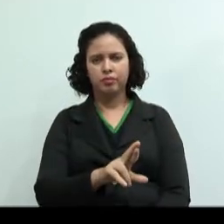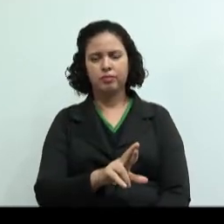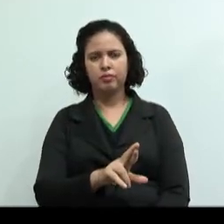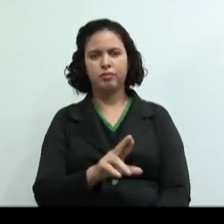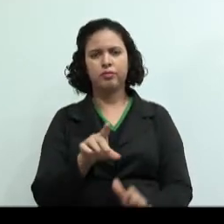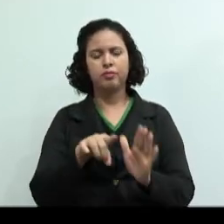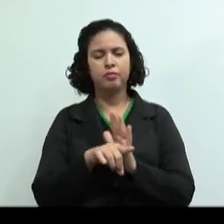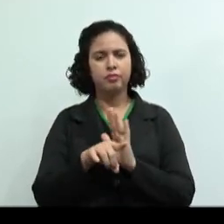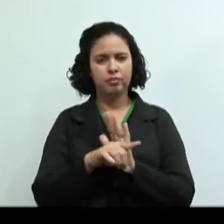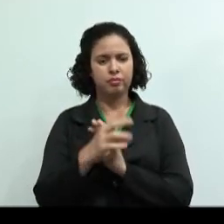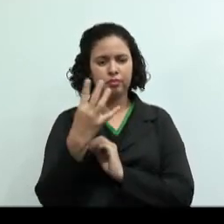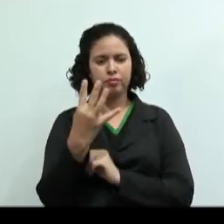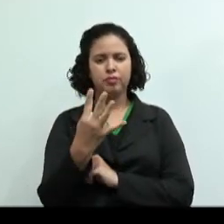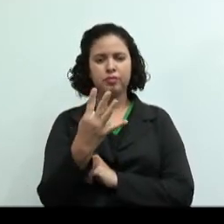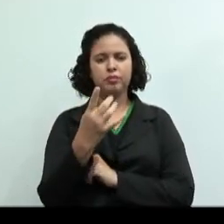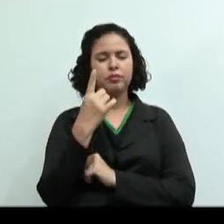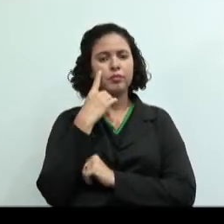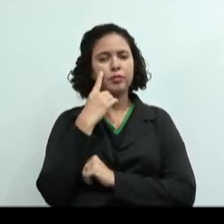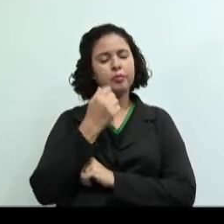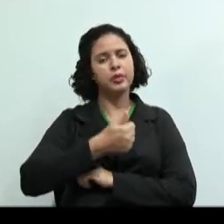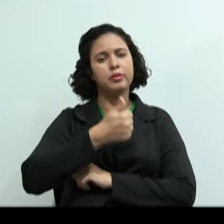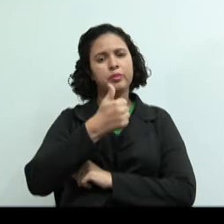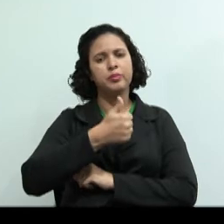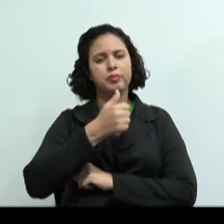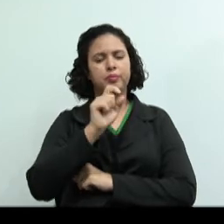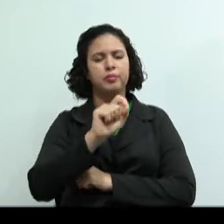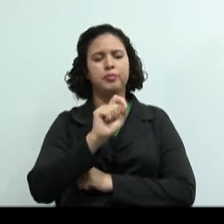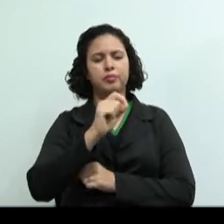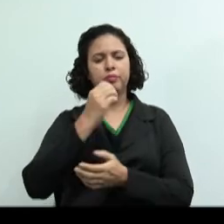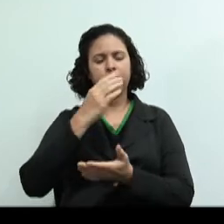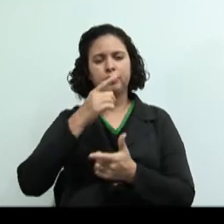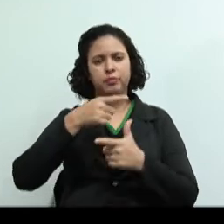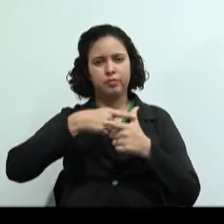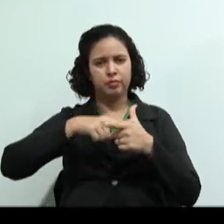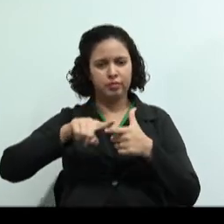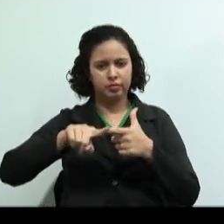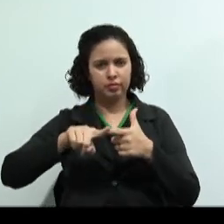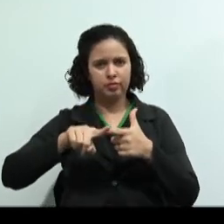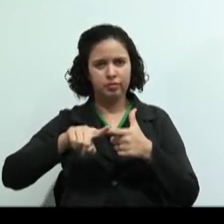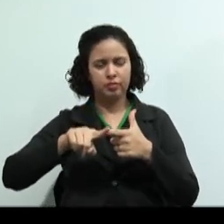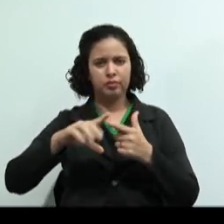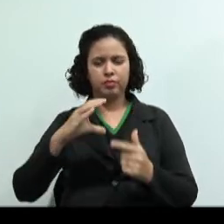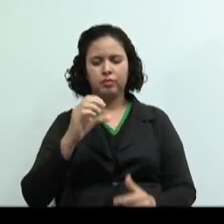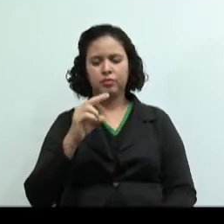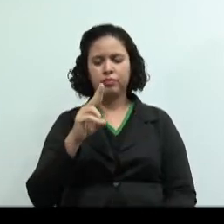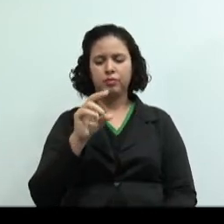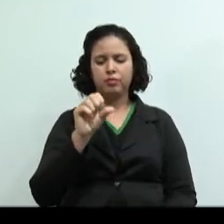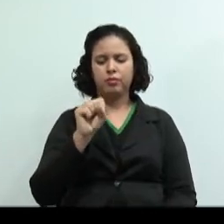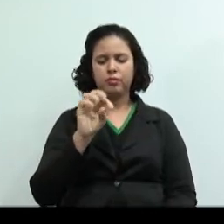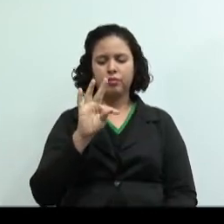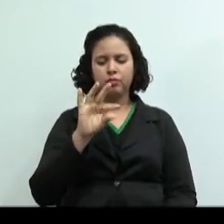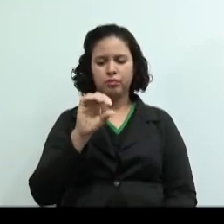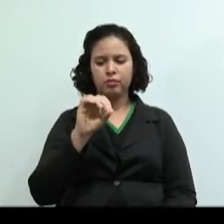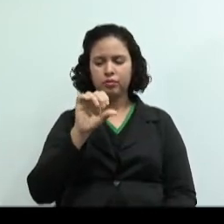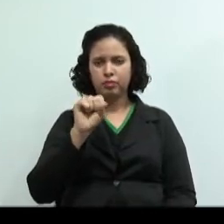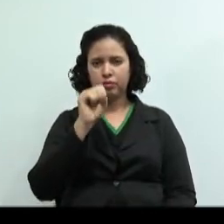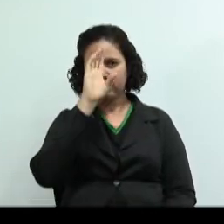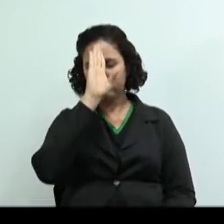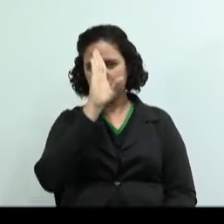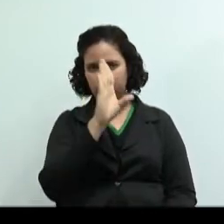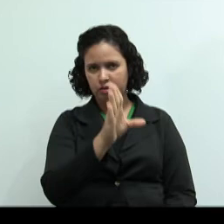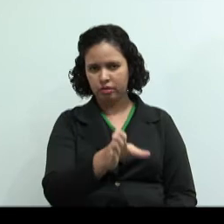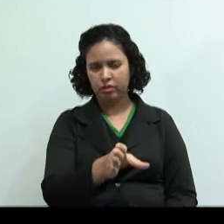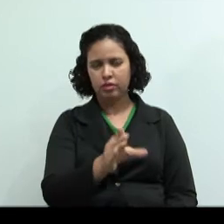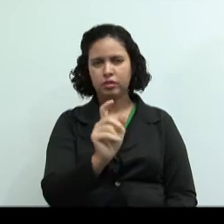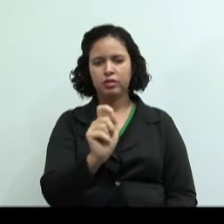questão 4. Então, vamos primeiro para a divisão dos custos diretos. Então, nos custos diretos, o total dos